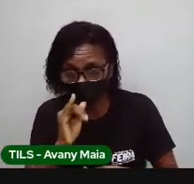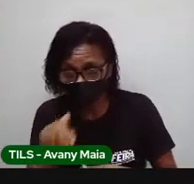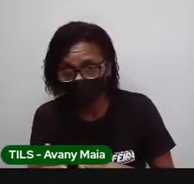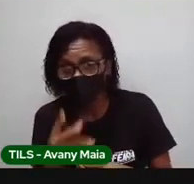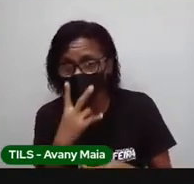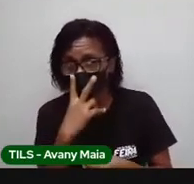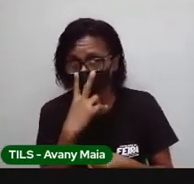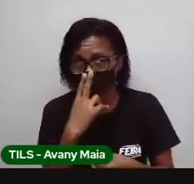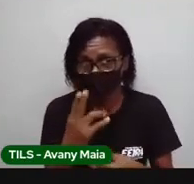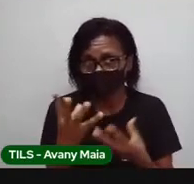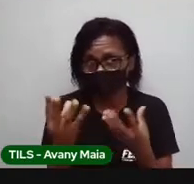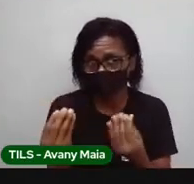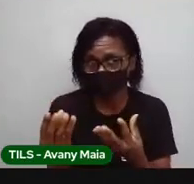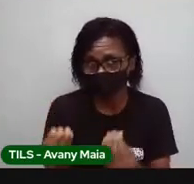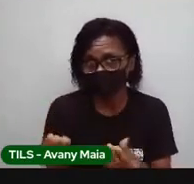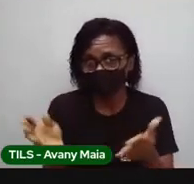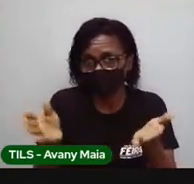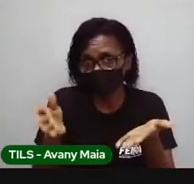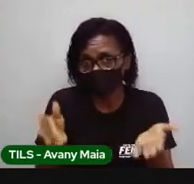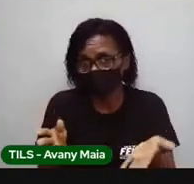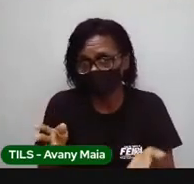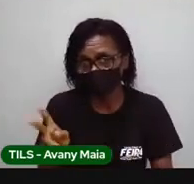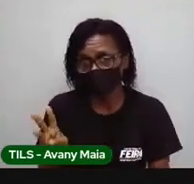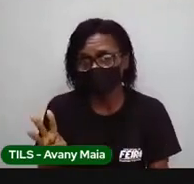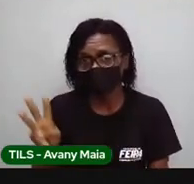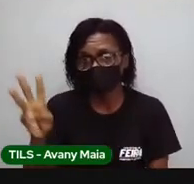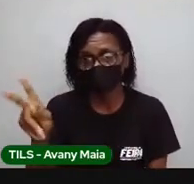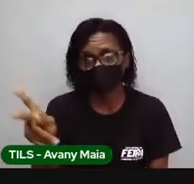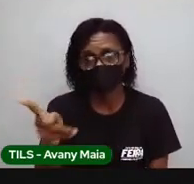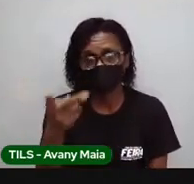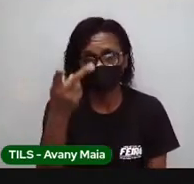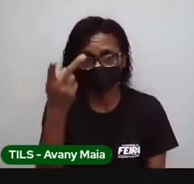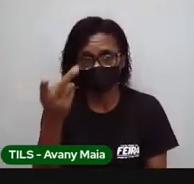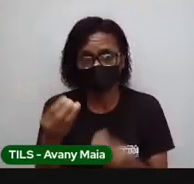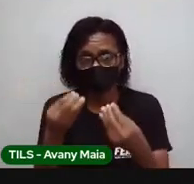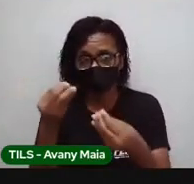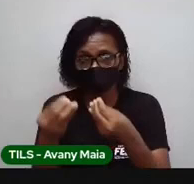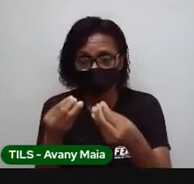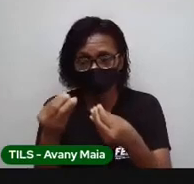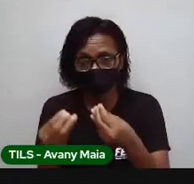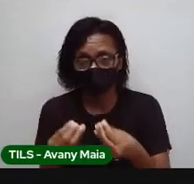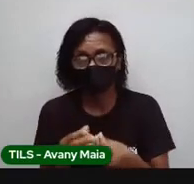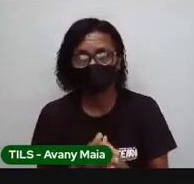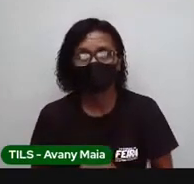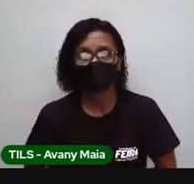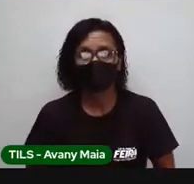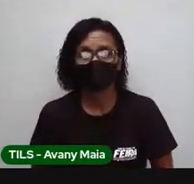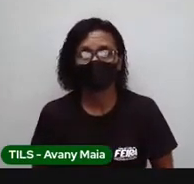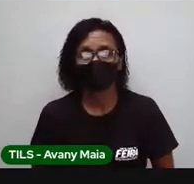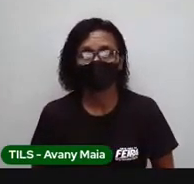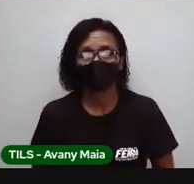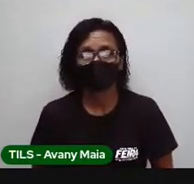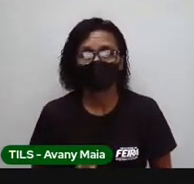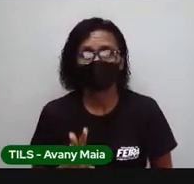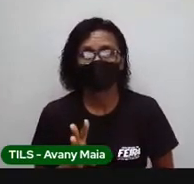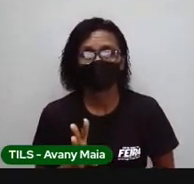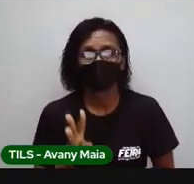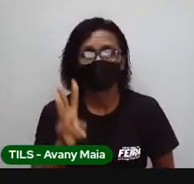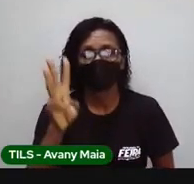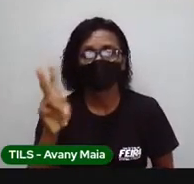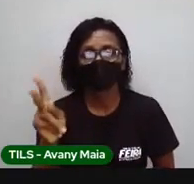quilowatts, hora. Então, o raciocínio será de watts, hora